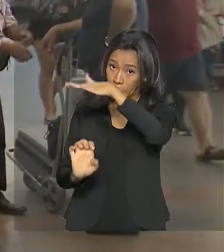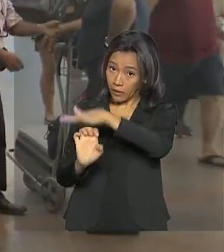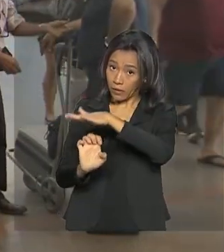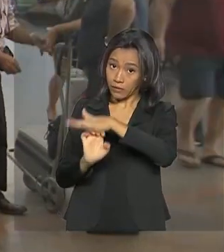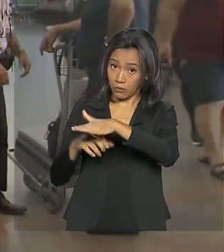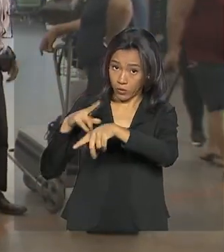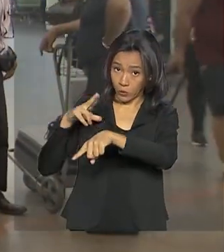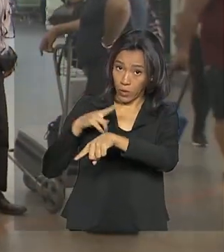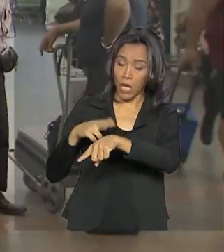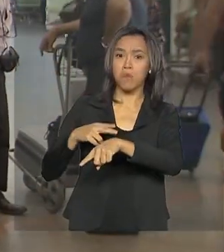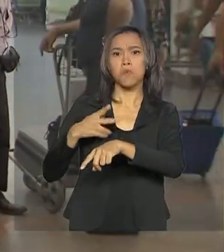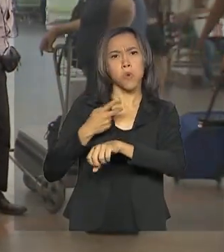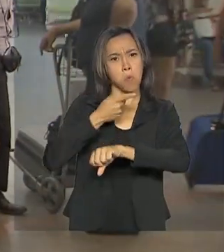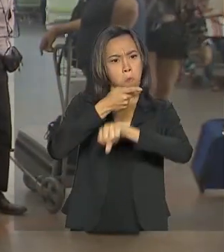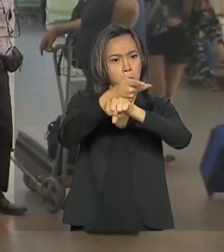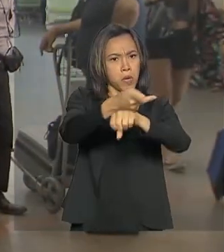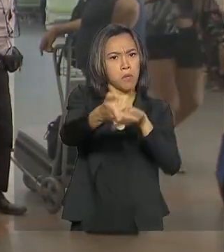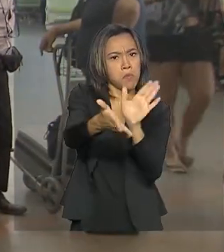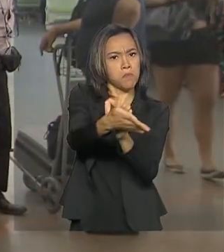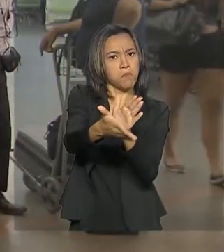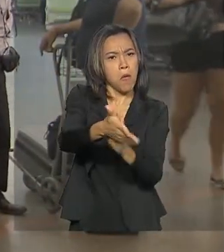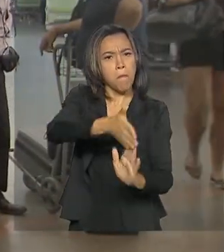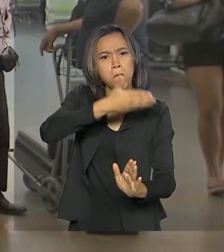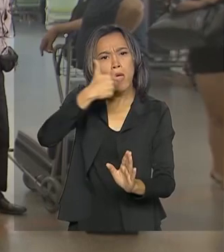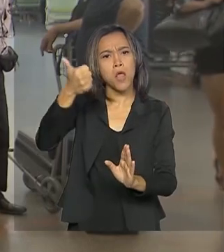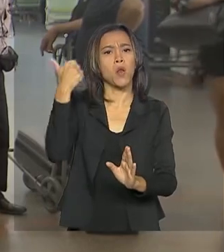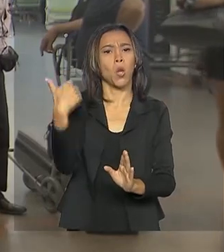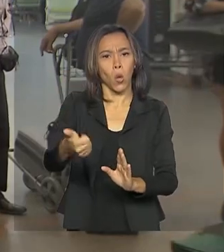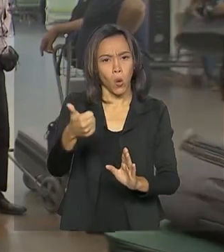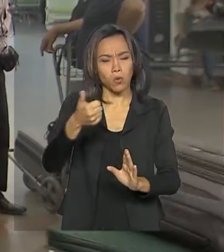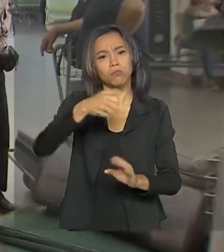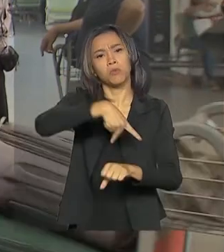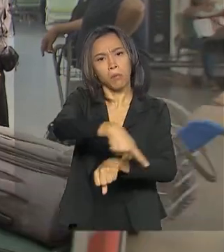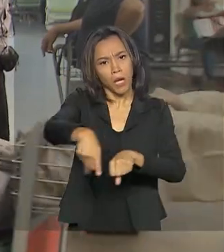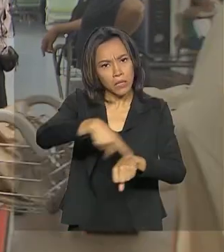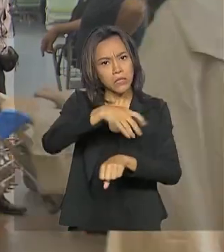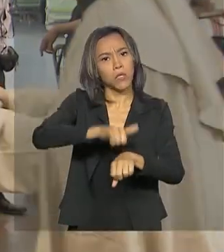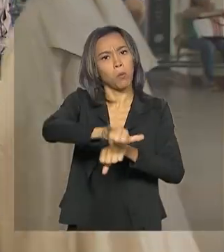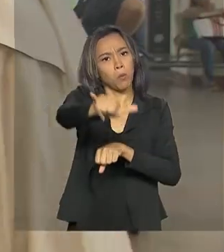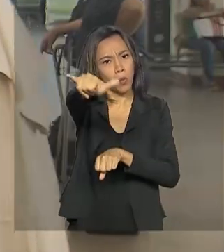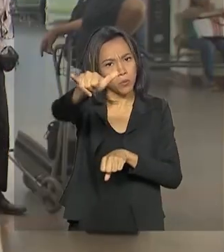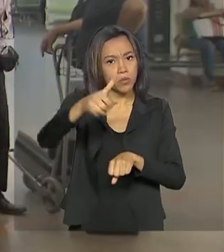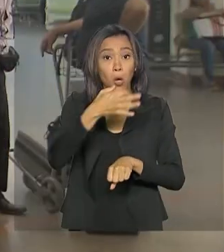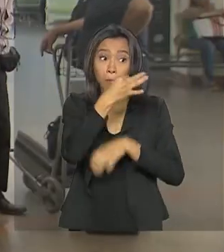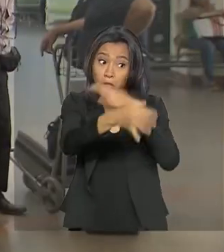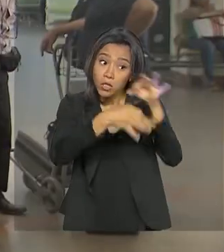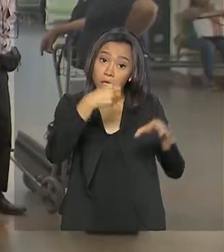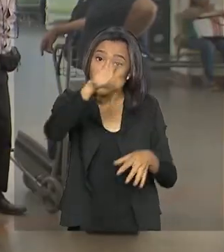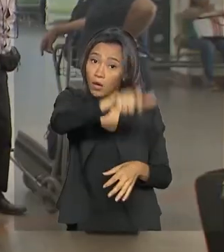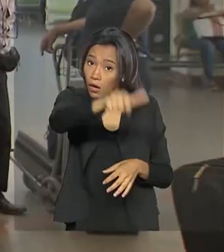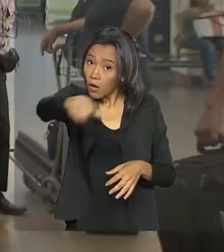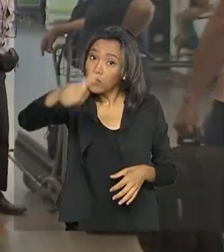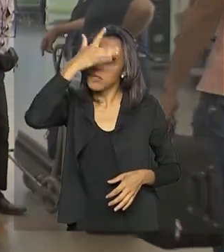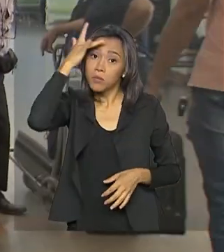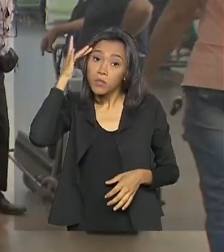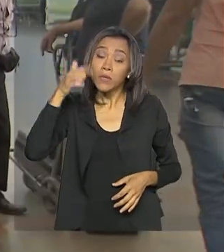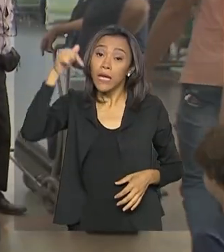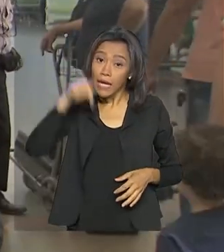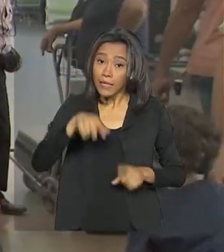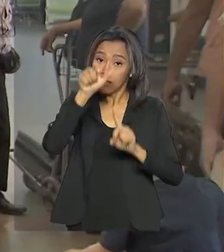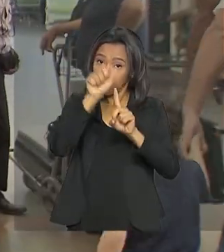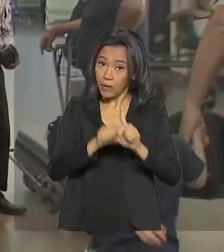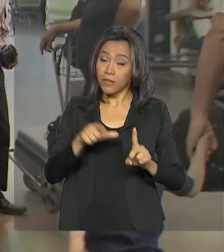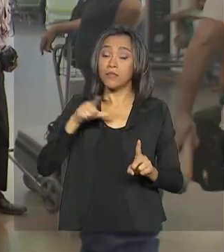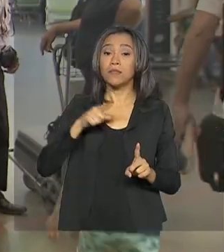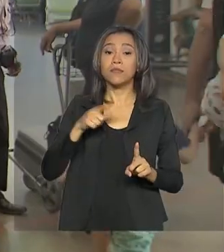ganhou o prêmio máximo de melhor aeroporto do país, na opinião dos passageiros. E ainda este mês, os usuários terão acesso